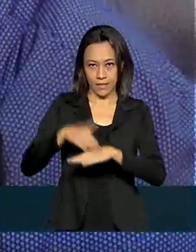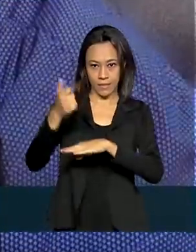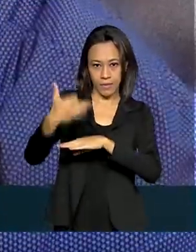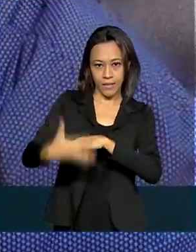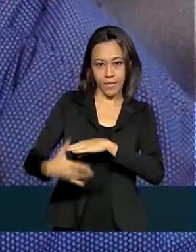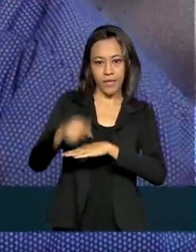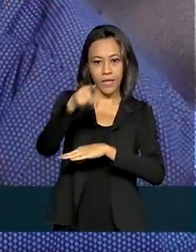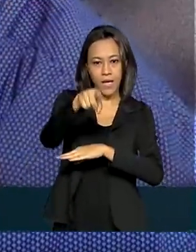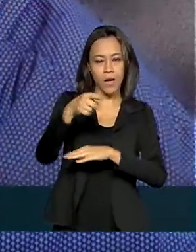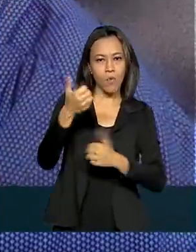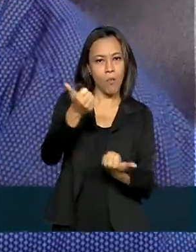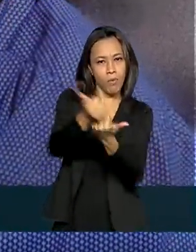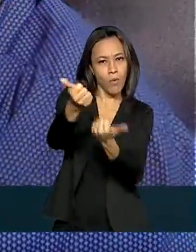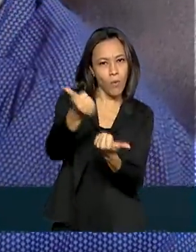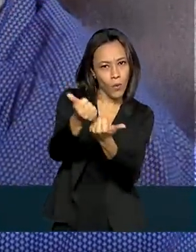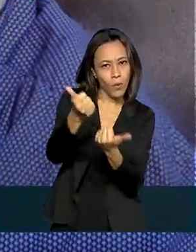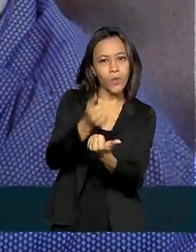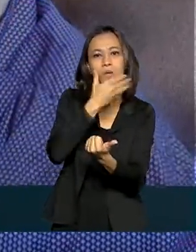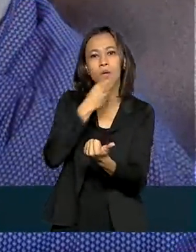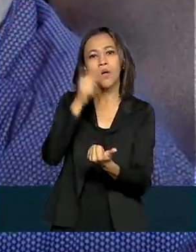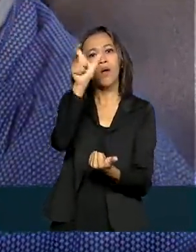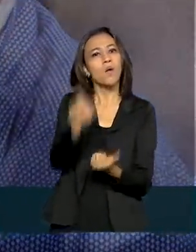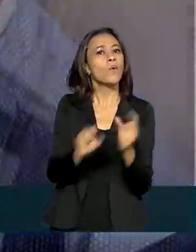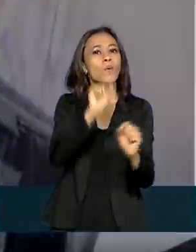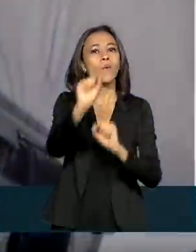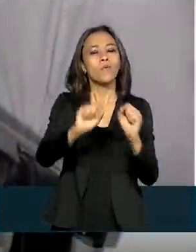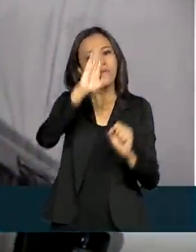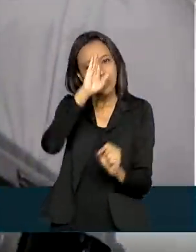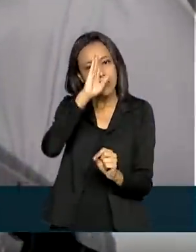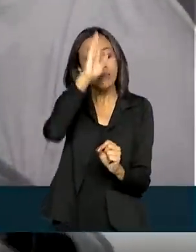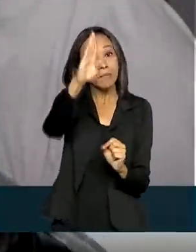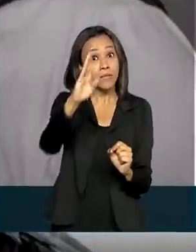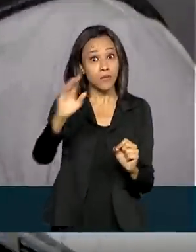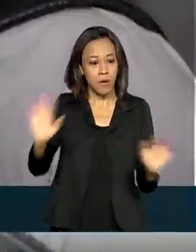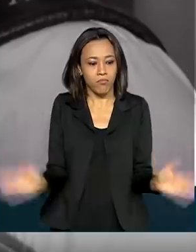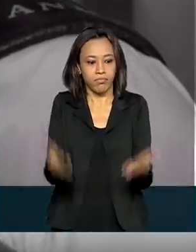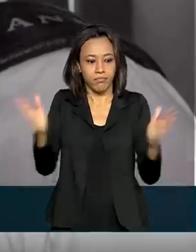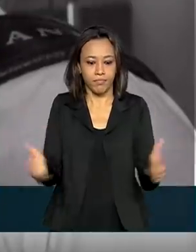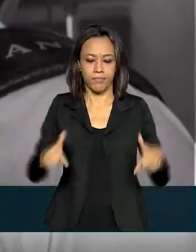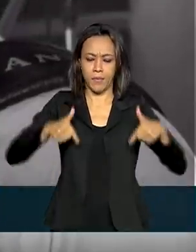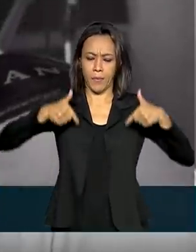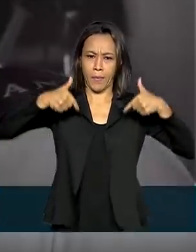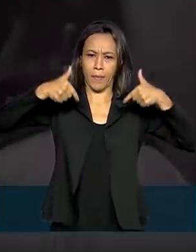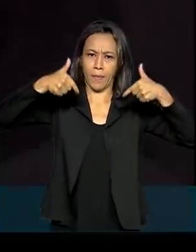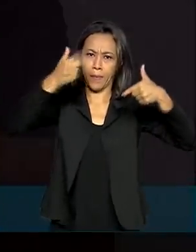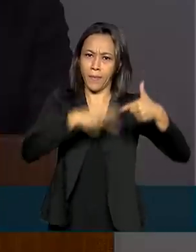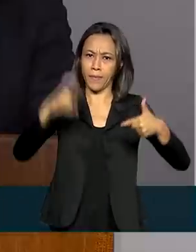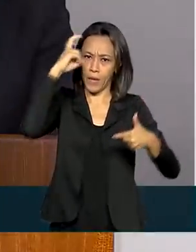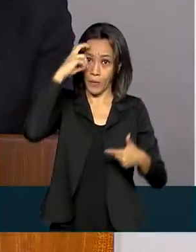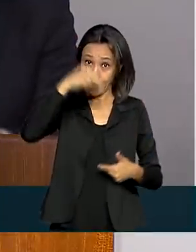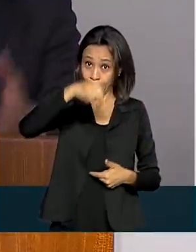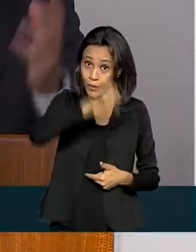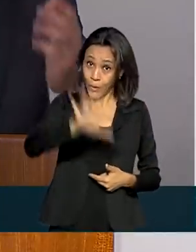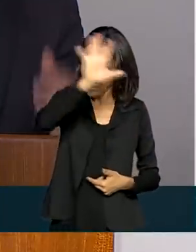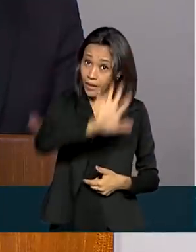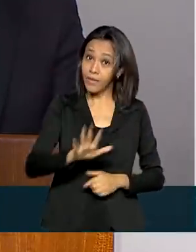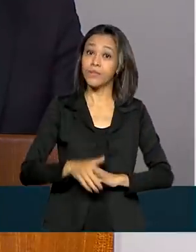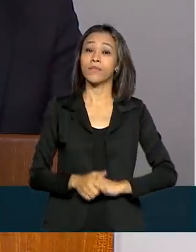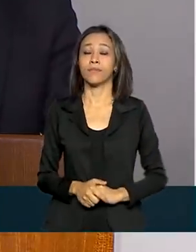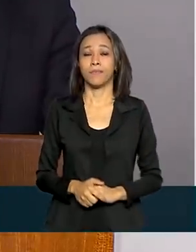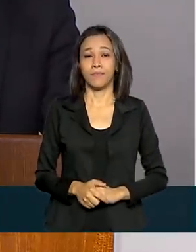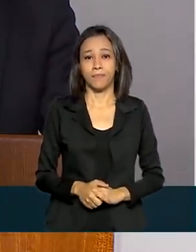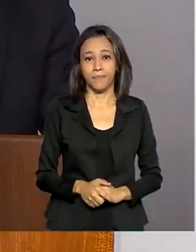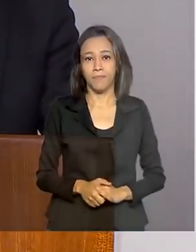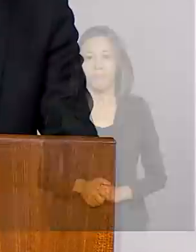ele, a contribuição de Pinto do Acordeon foi fundamental para a promoção da cultura nordestina. Os nossos patrimônios